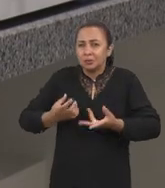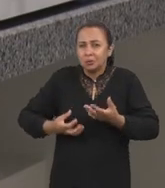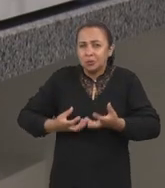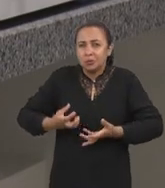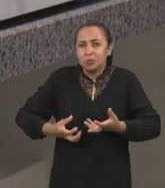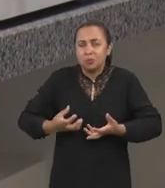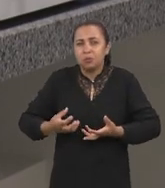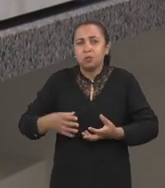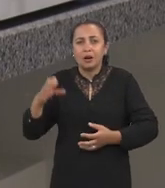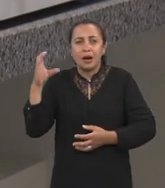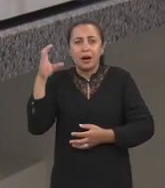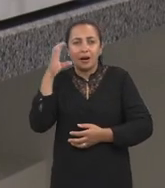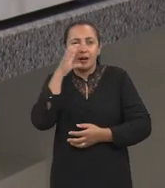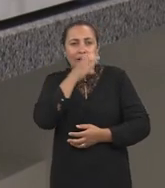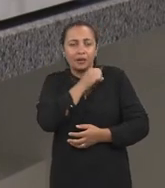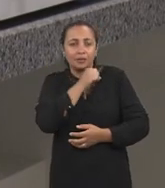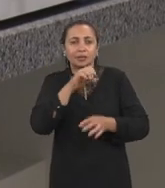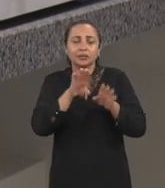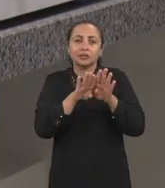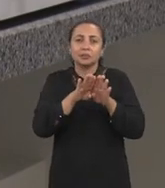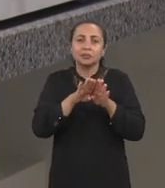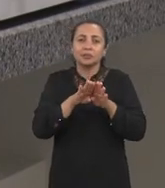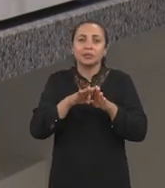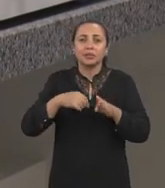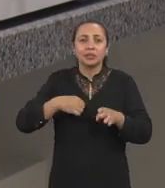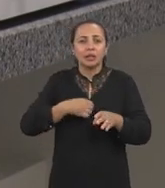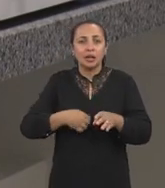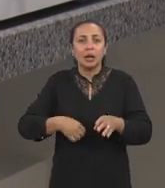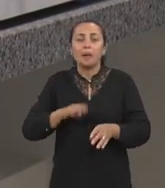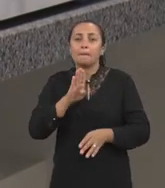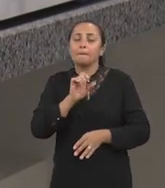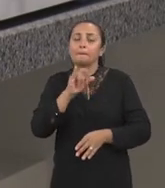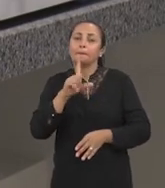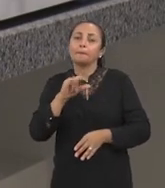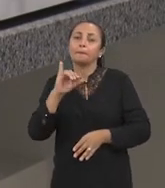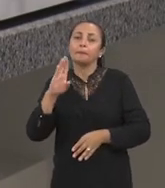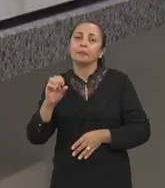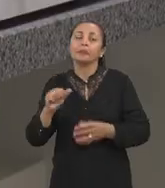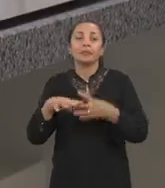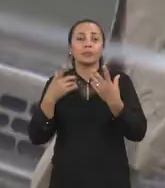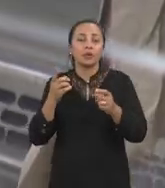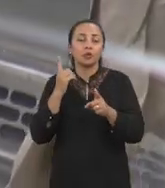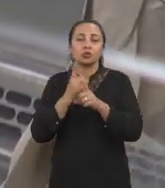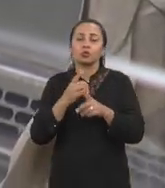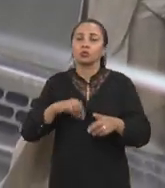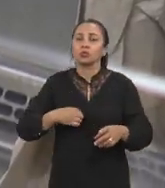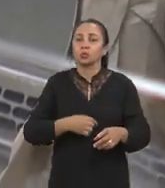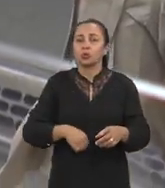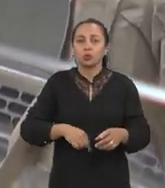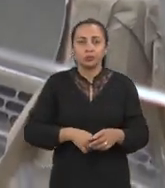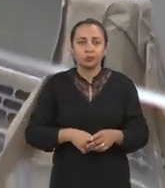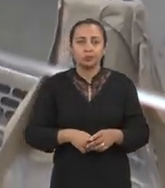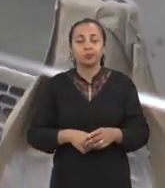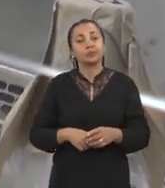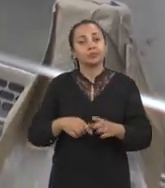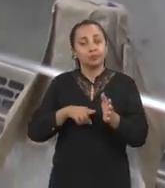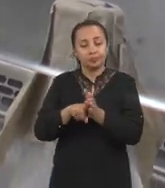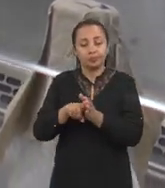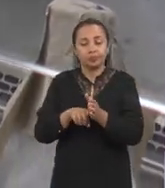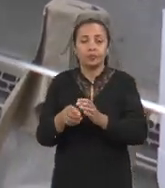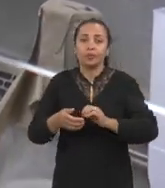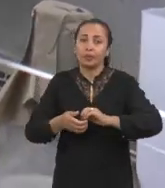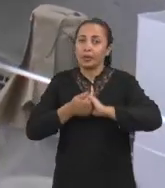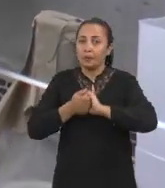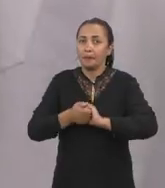e também à passagem da bile quando chegam no intestino. As pesquisas são em parceria com a